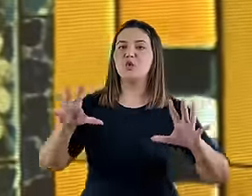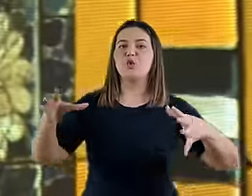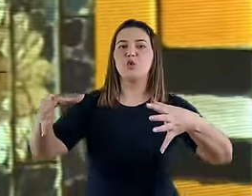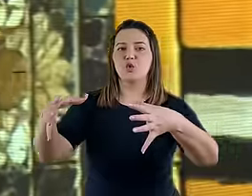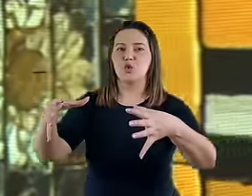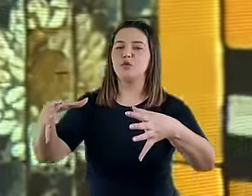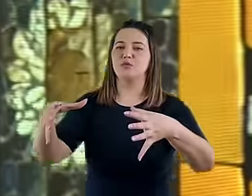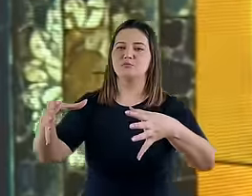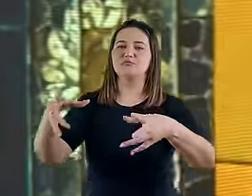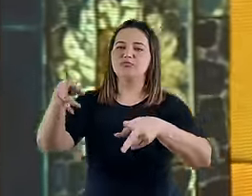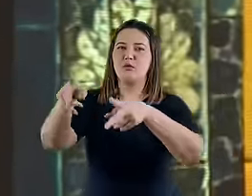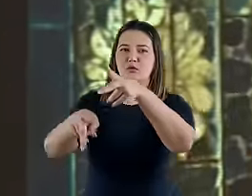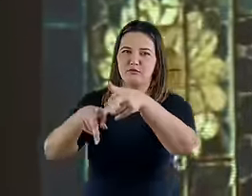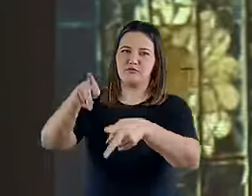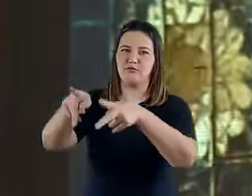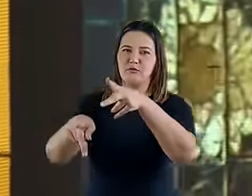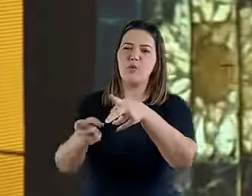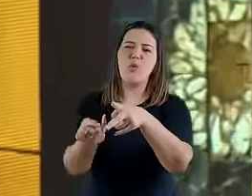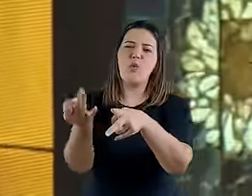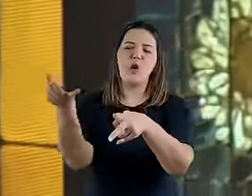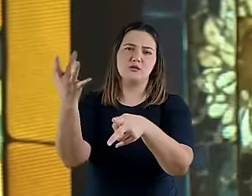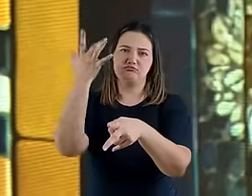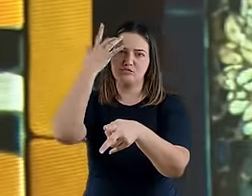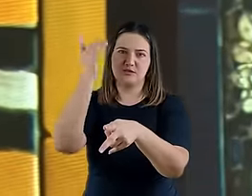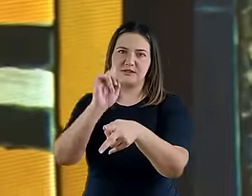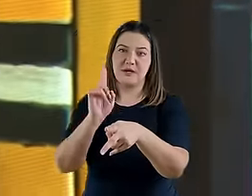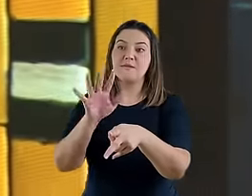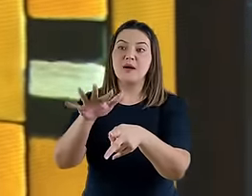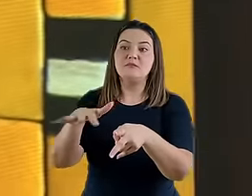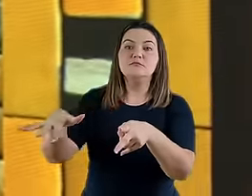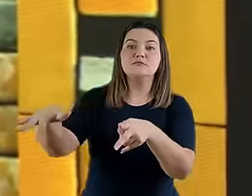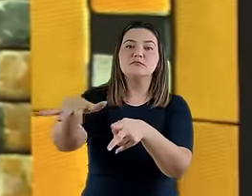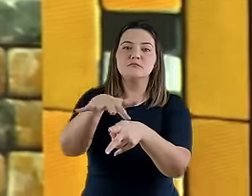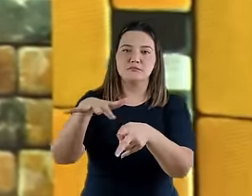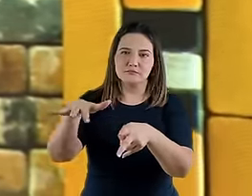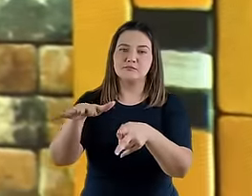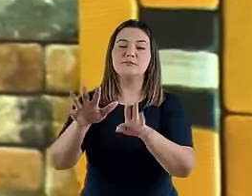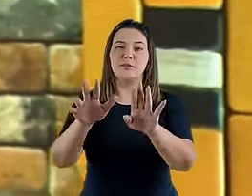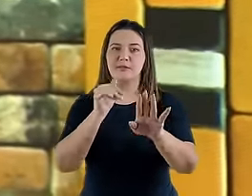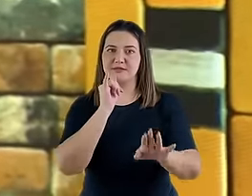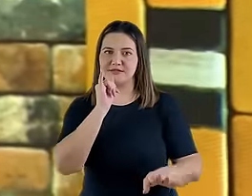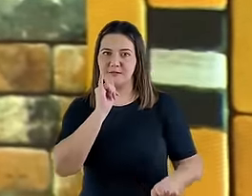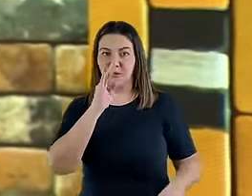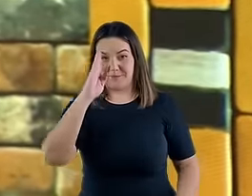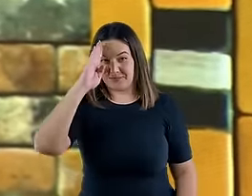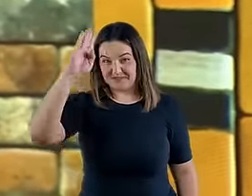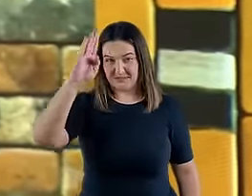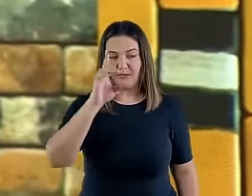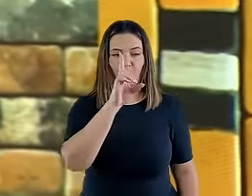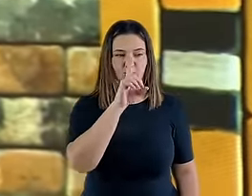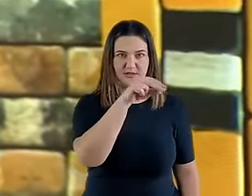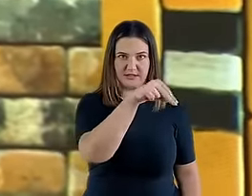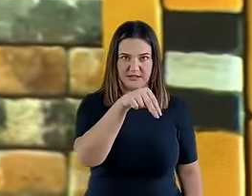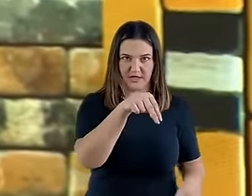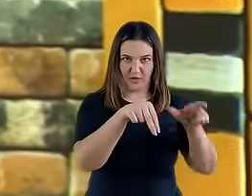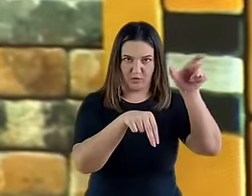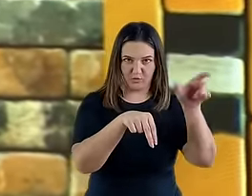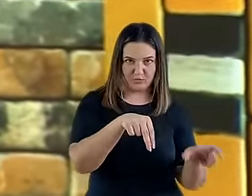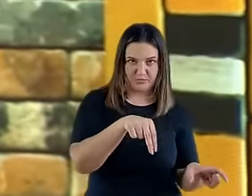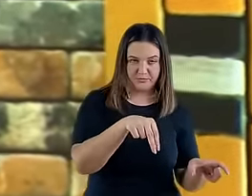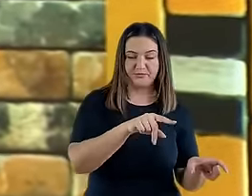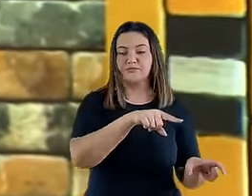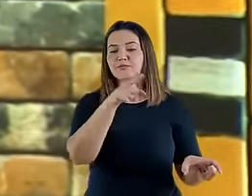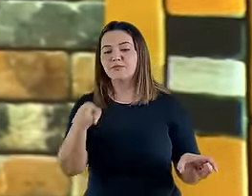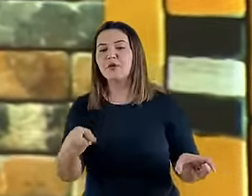participar do enredo. E, em todo caso, nós podemos dizer que tem o destaque ali para Daniel, o homem vestido de